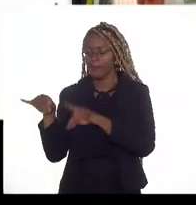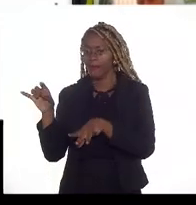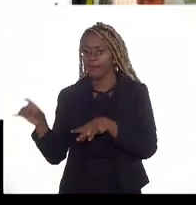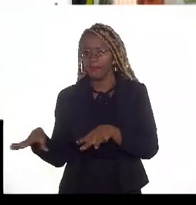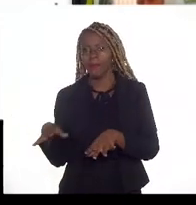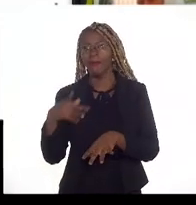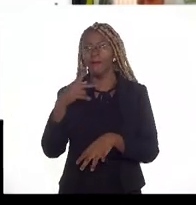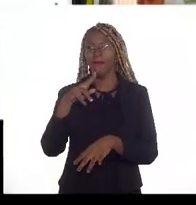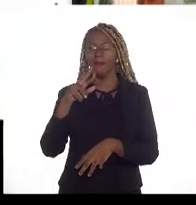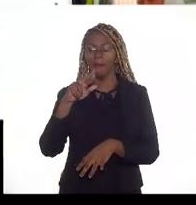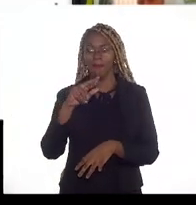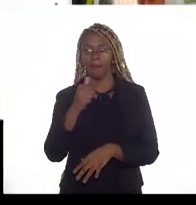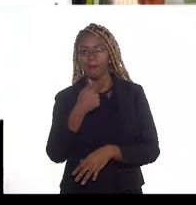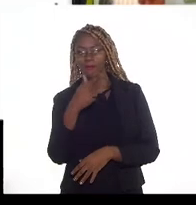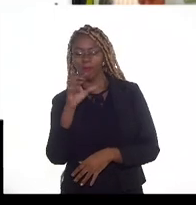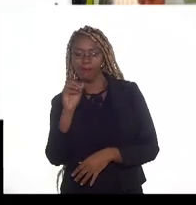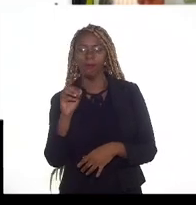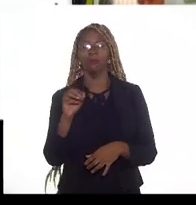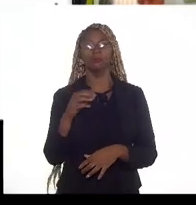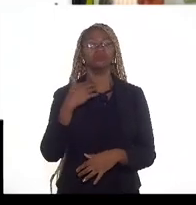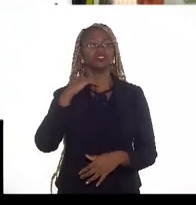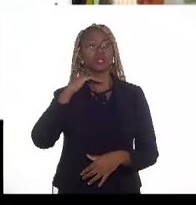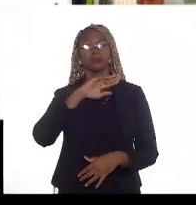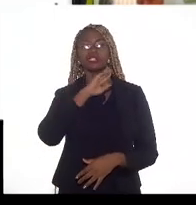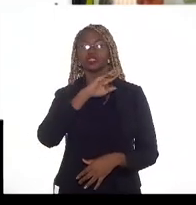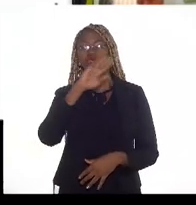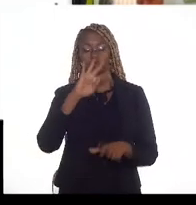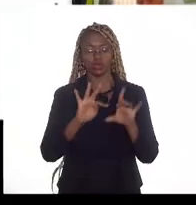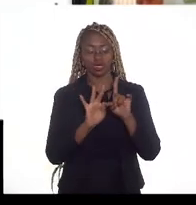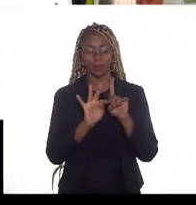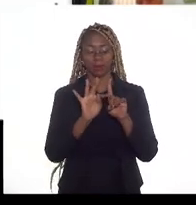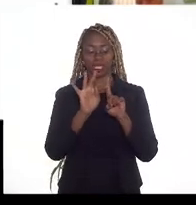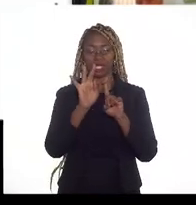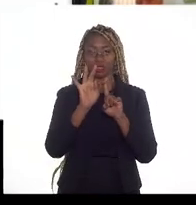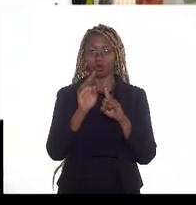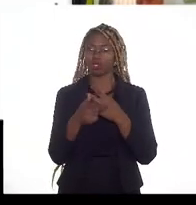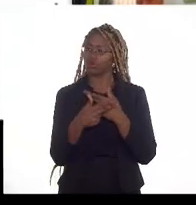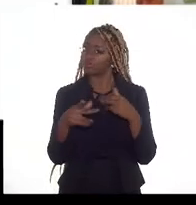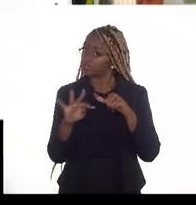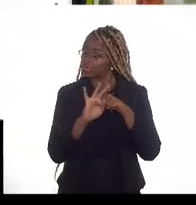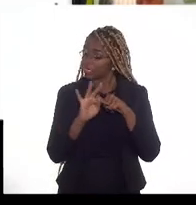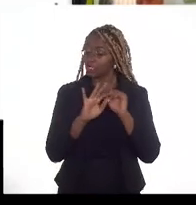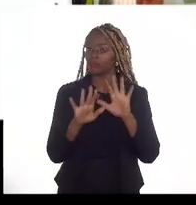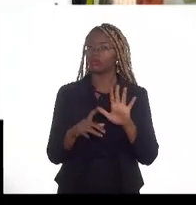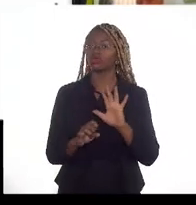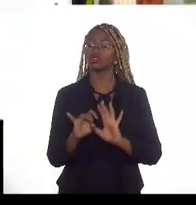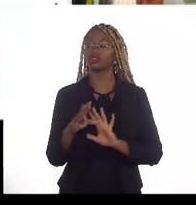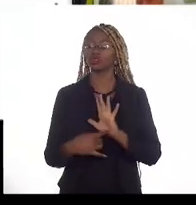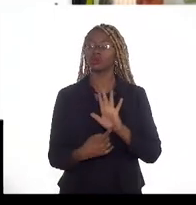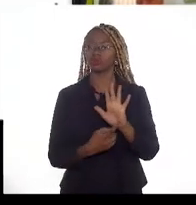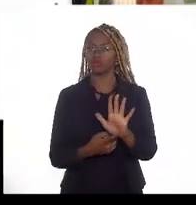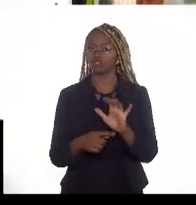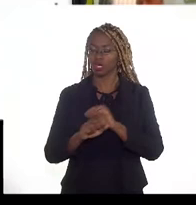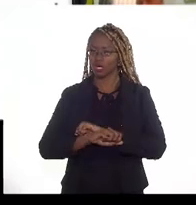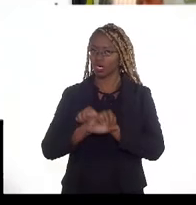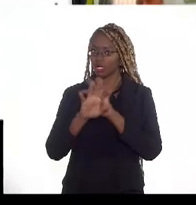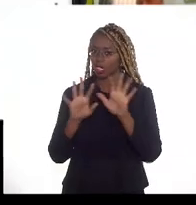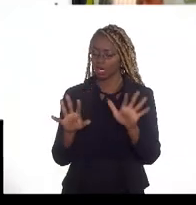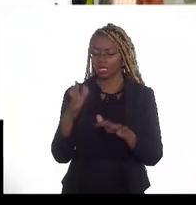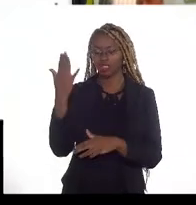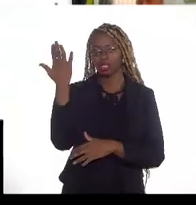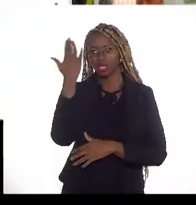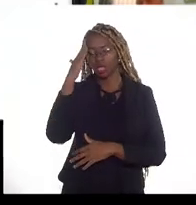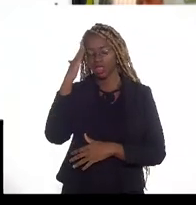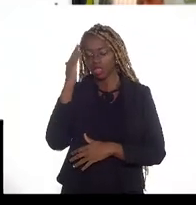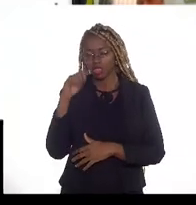pressão, temperatura, uma série de aspectos muito técnicos, mas eu ressalto aqui só para a gente ter claro que a concepção de